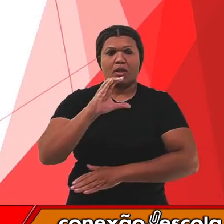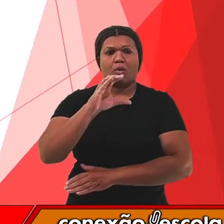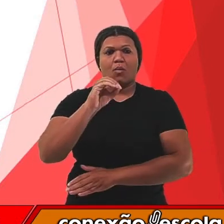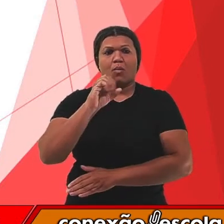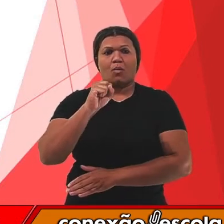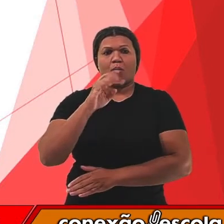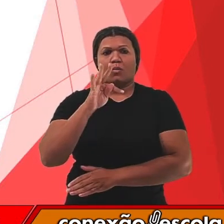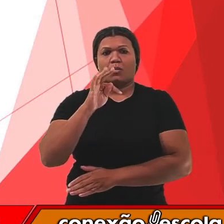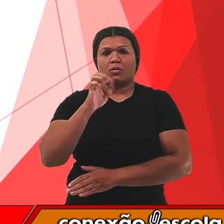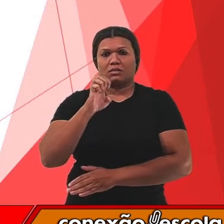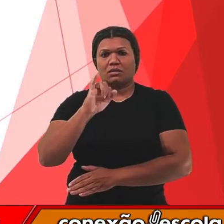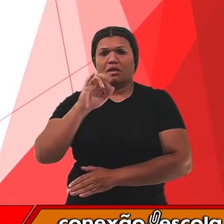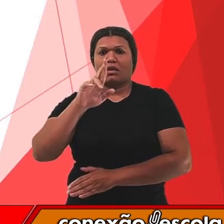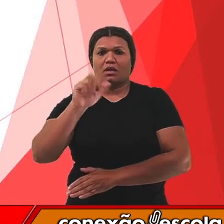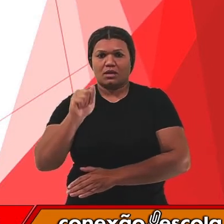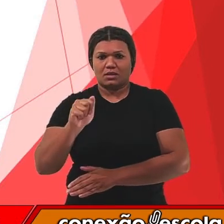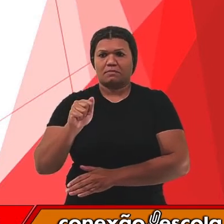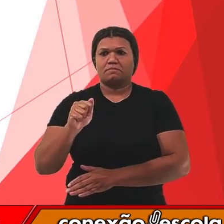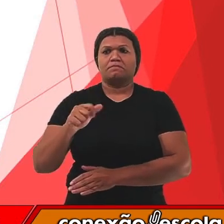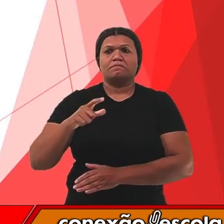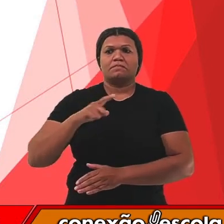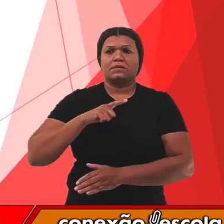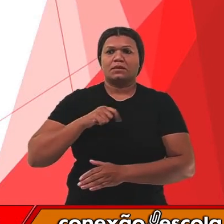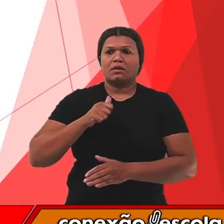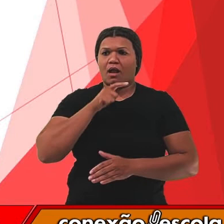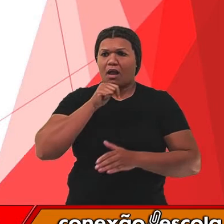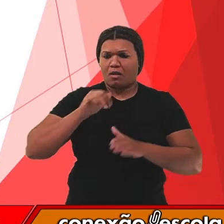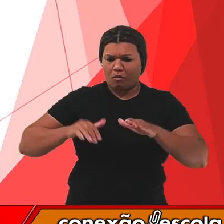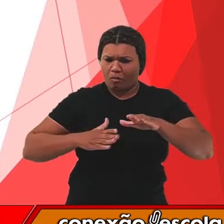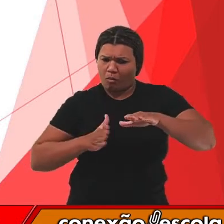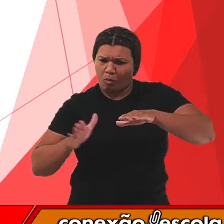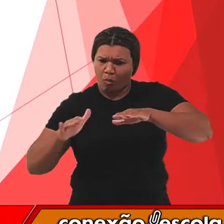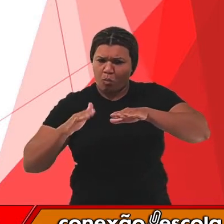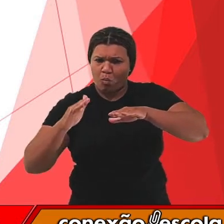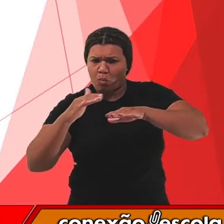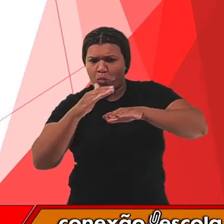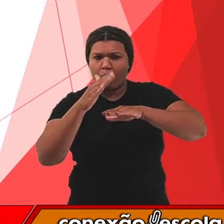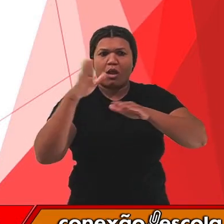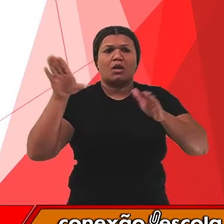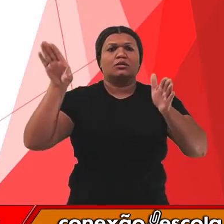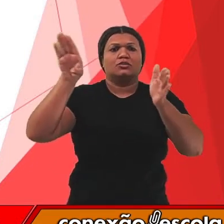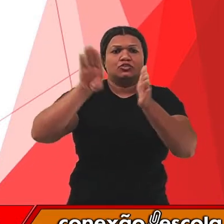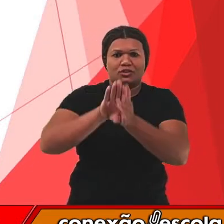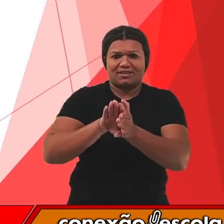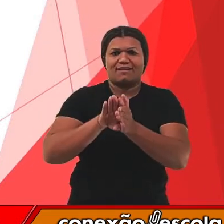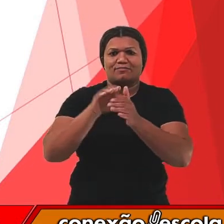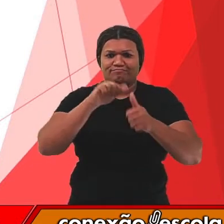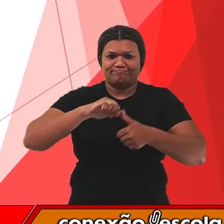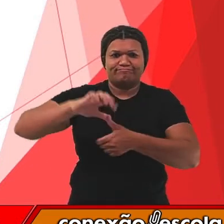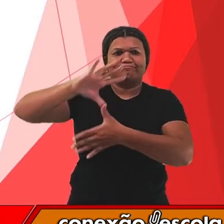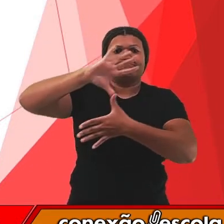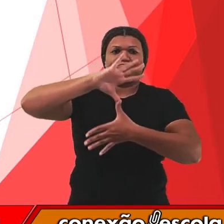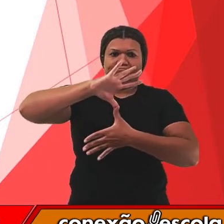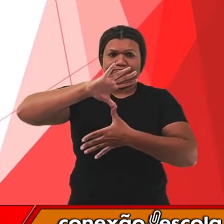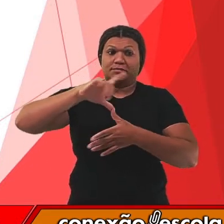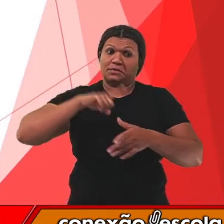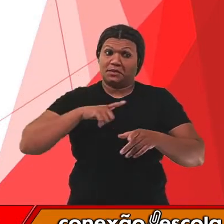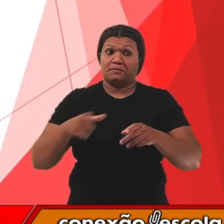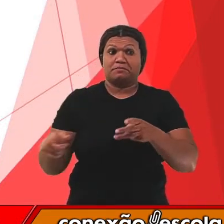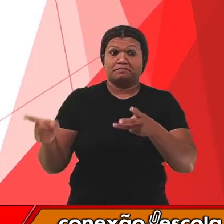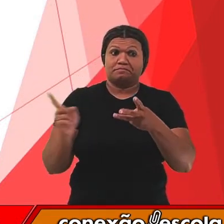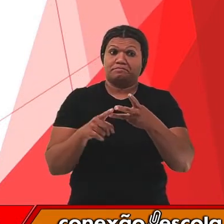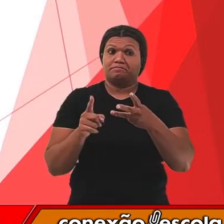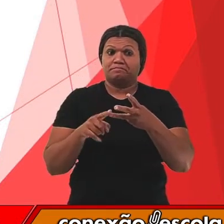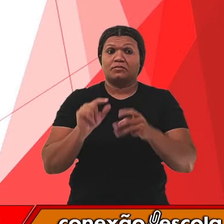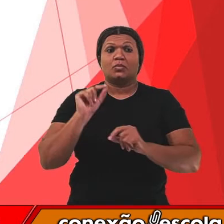saíram próximo à costa até a chegada às Américas. Nós temos a hipótese da Rota Transpacífica,